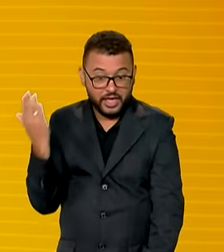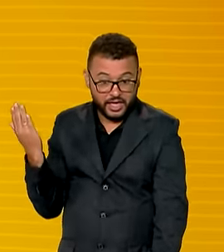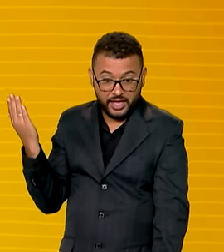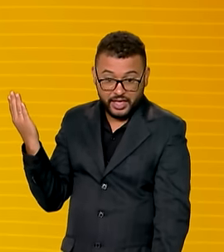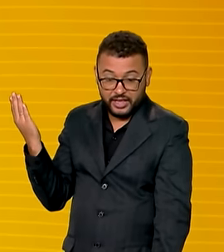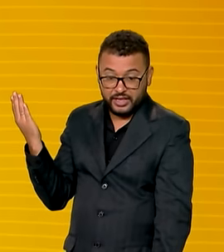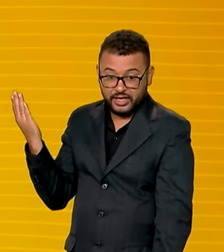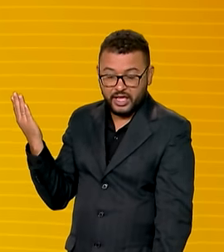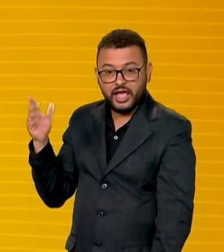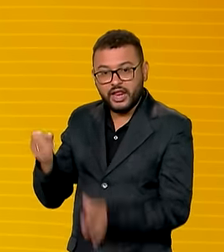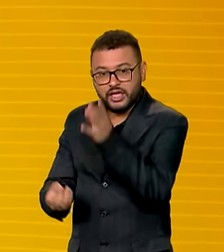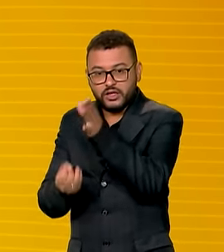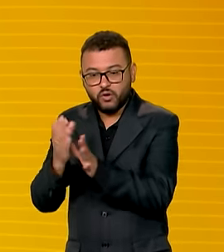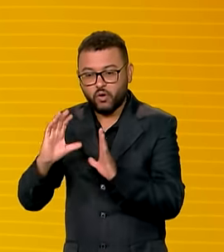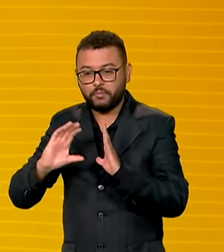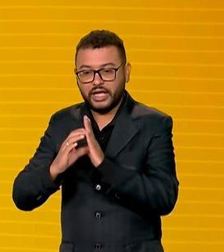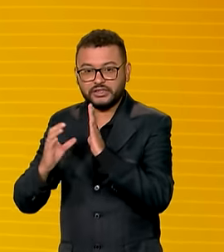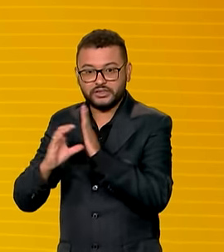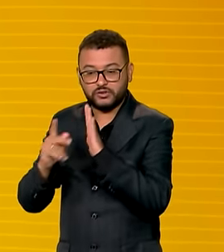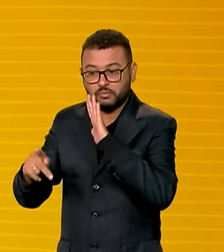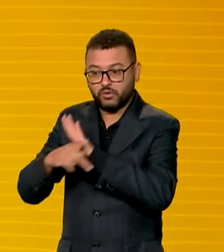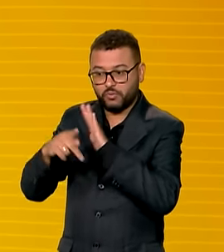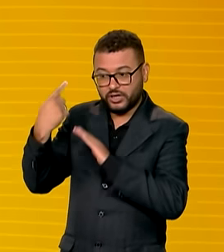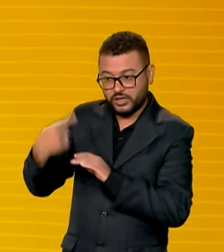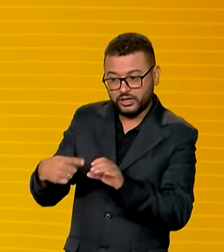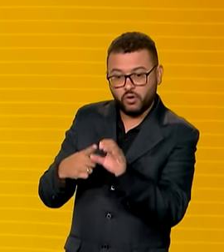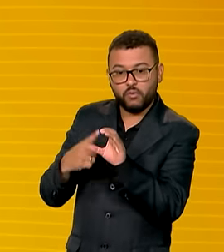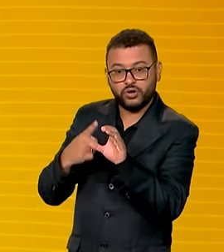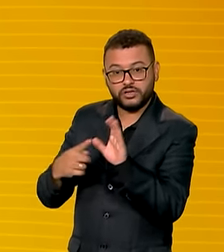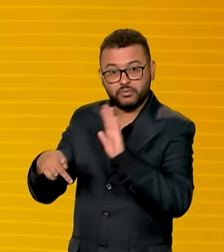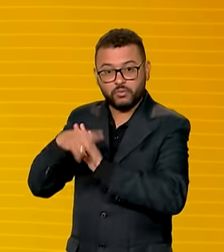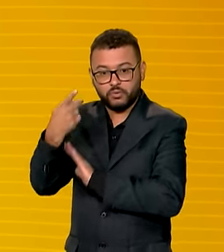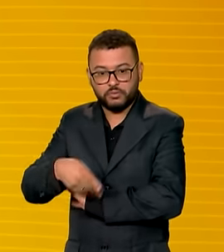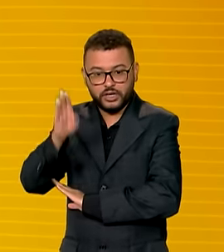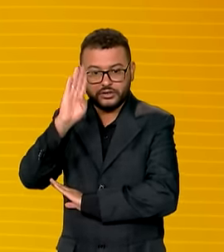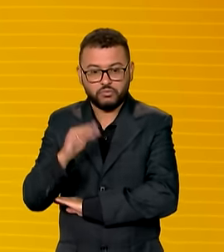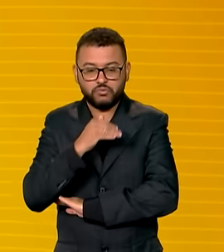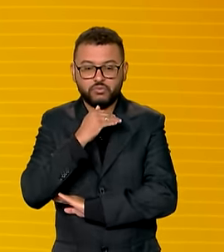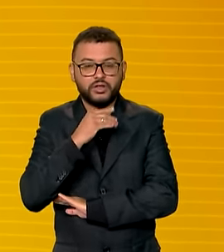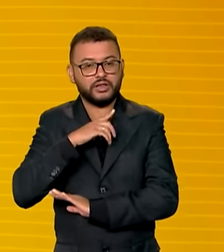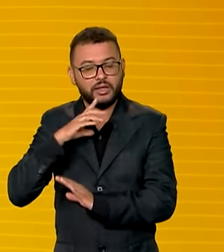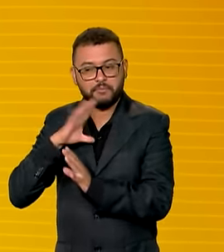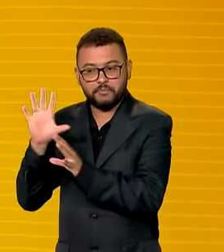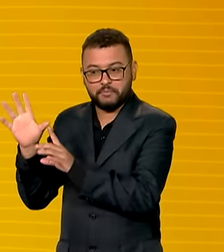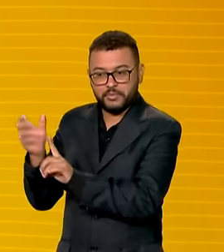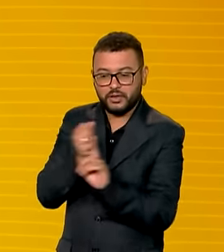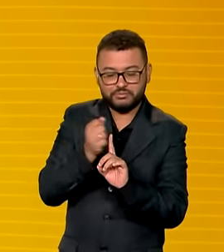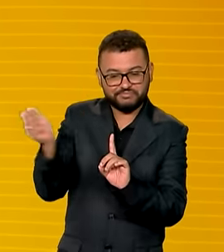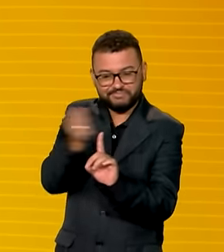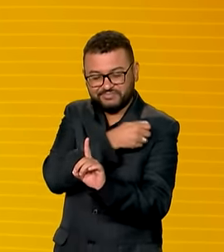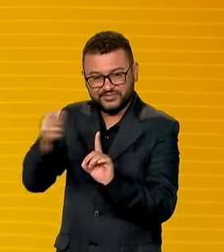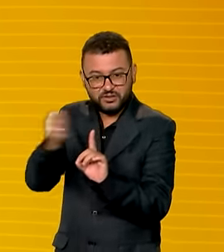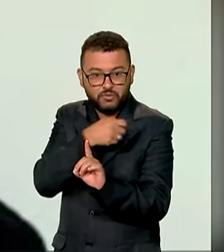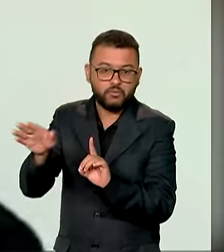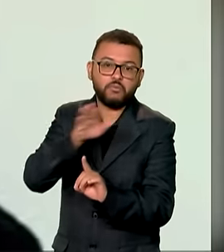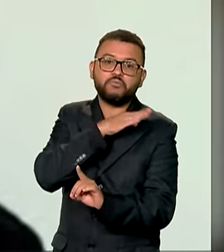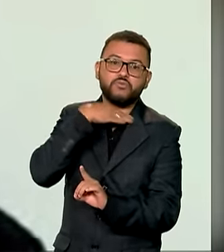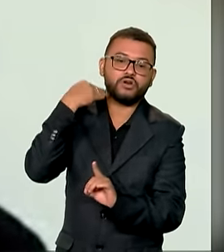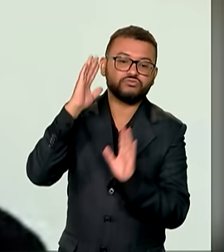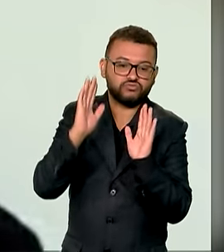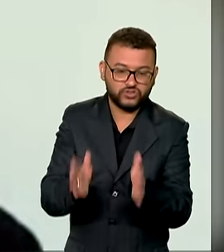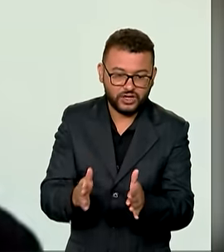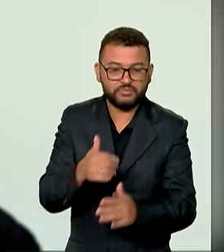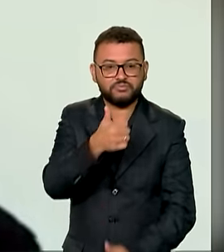fundadores do Partido Comunista Brasileiro Revolucionário, foi um deles. Sequestrado, torturado e morto. Em